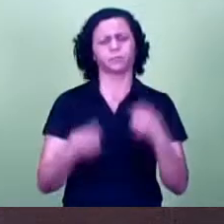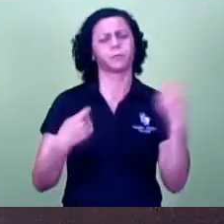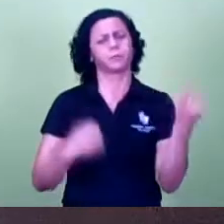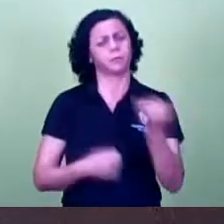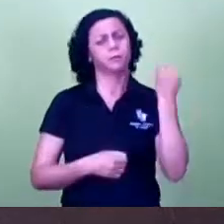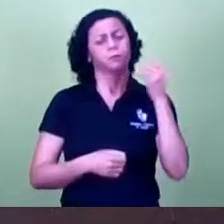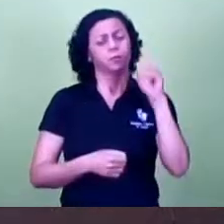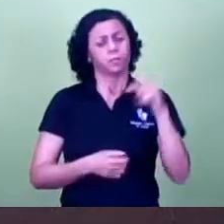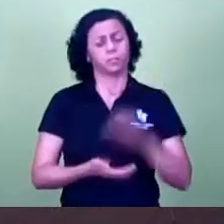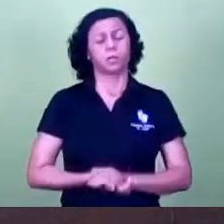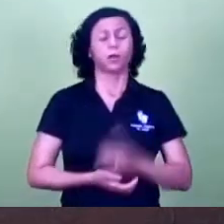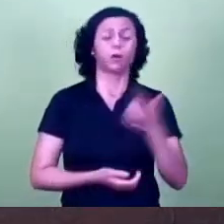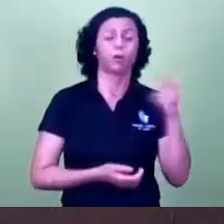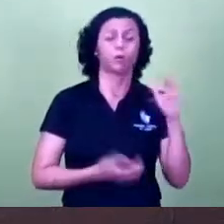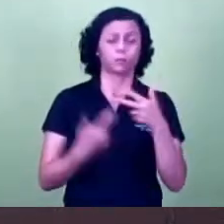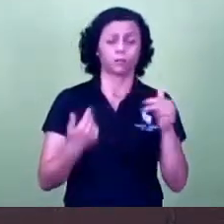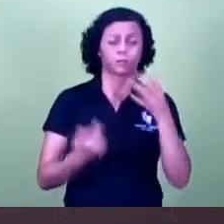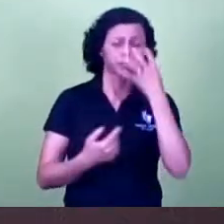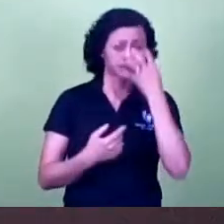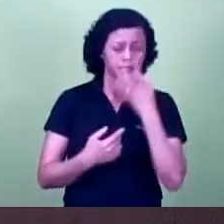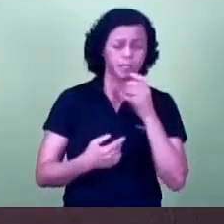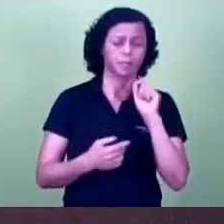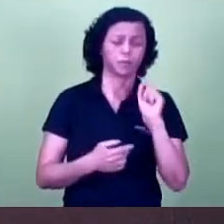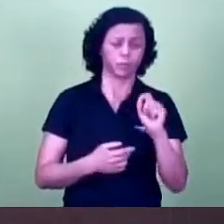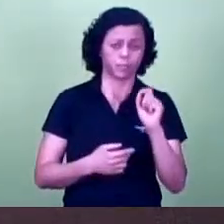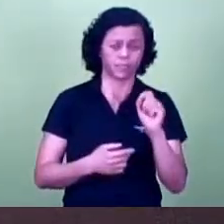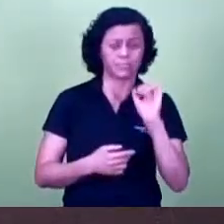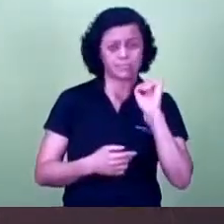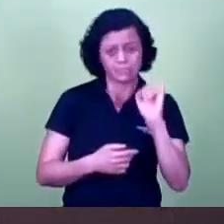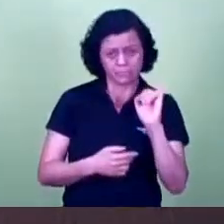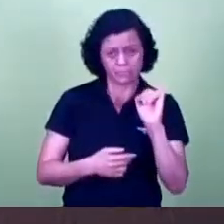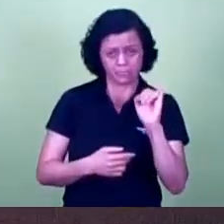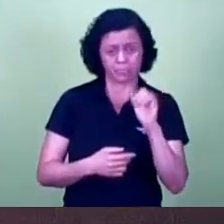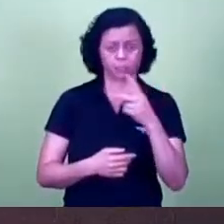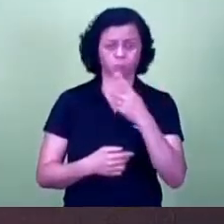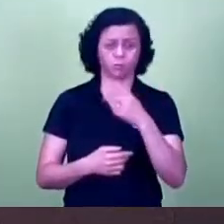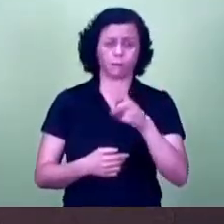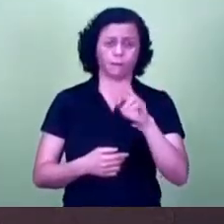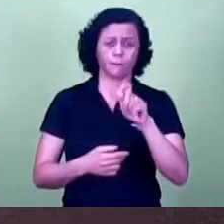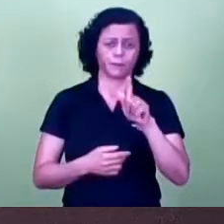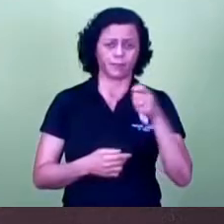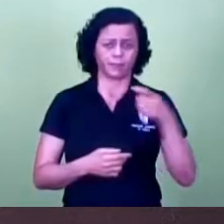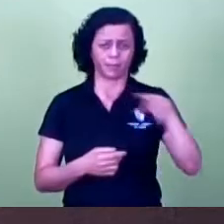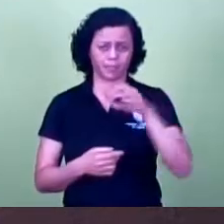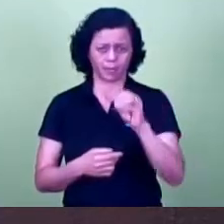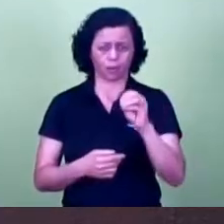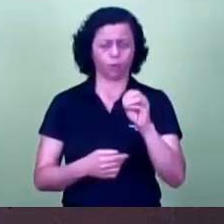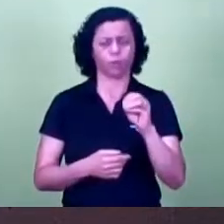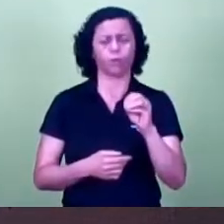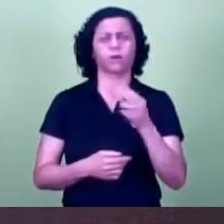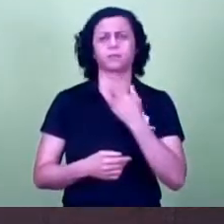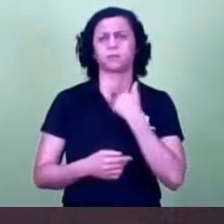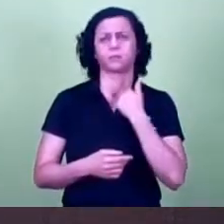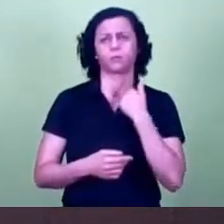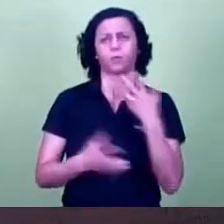séria é que se você num pregão eletrônico você não pode fazer uma qualificação, não faça o